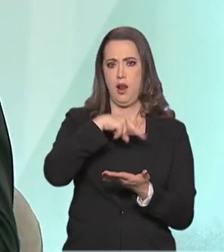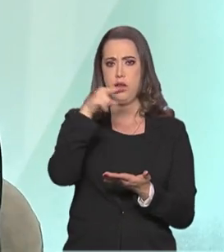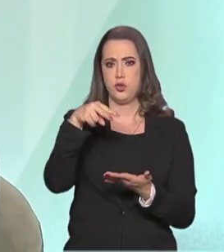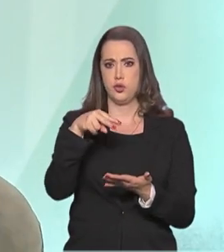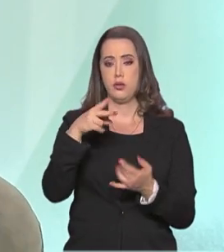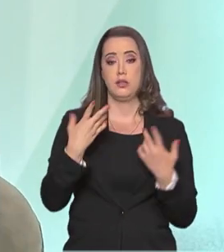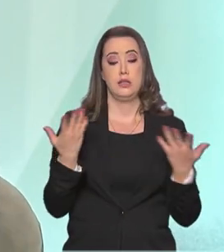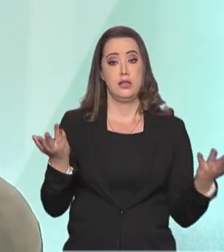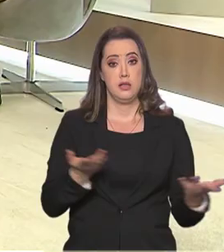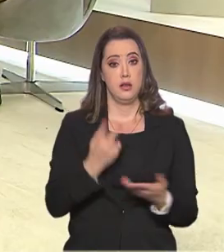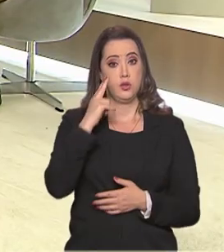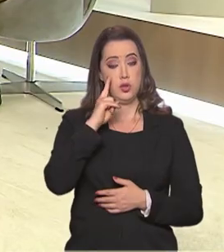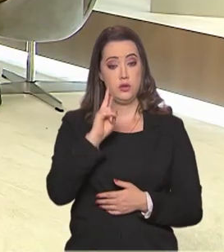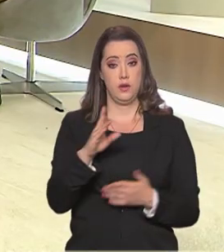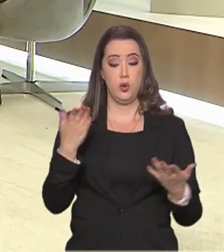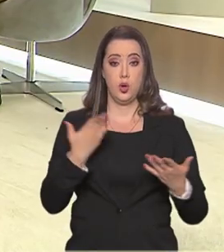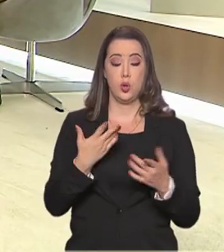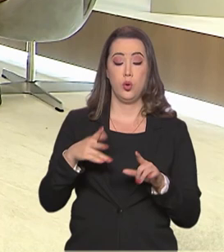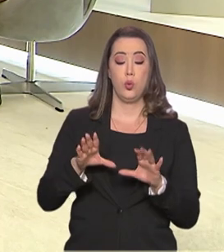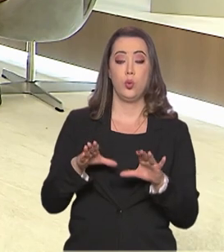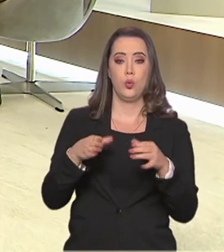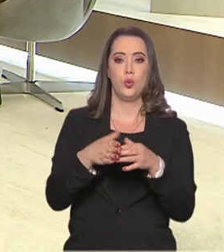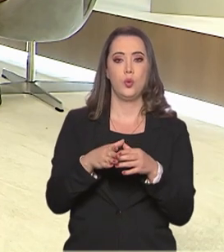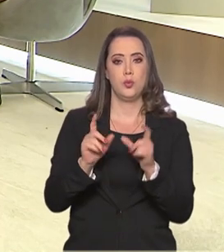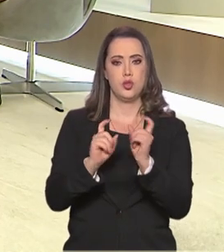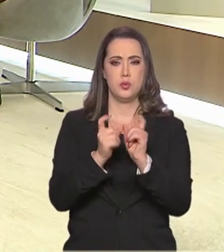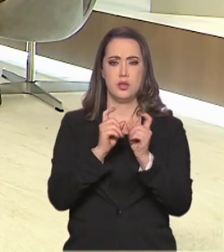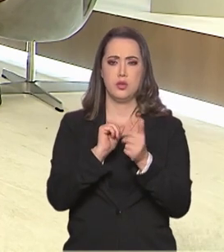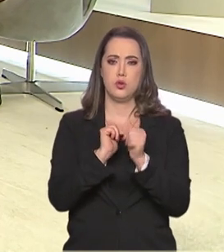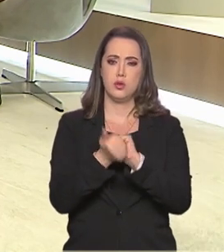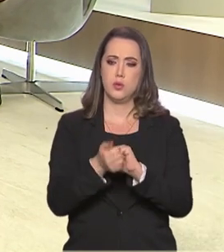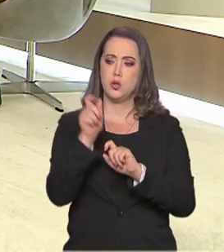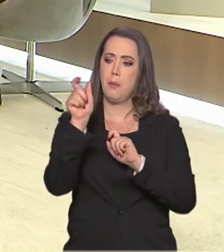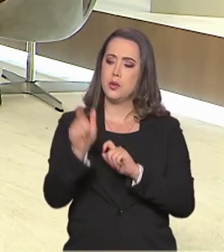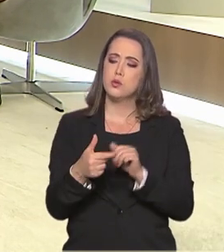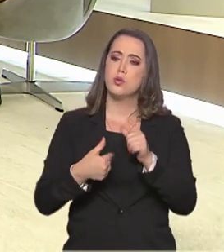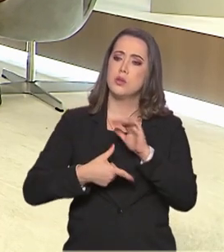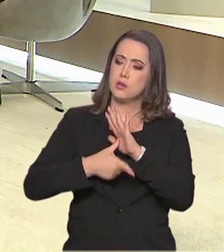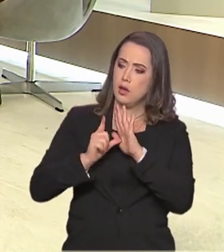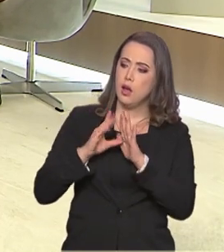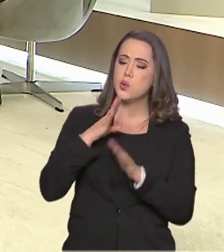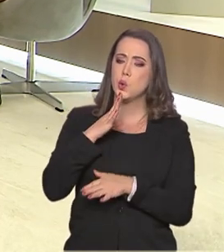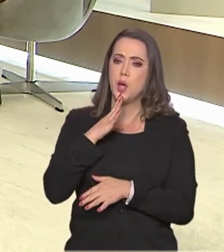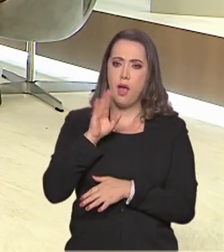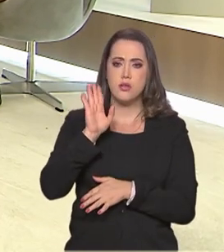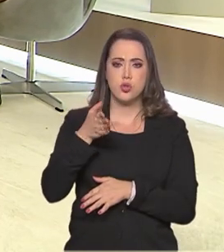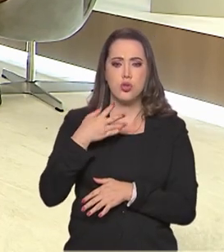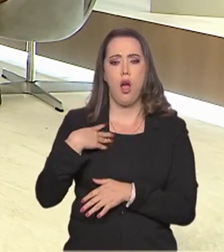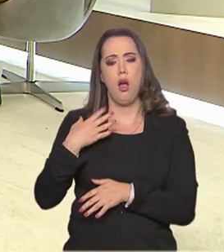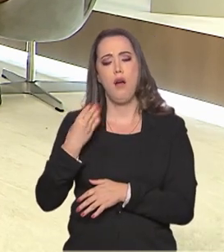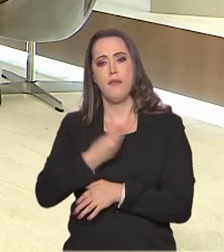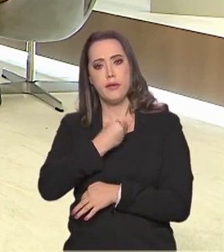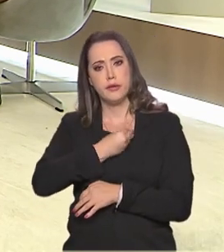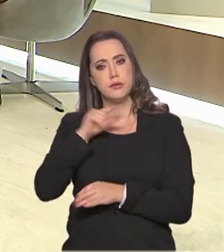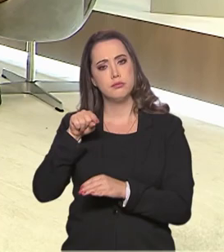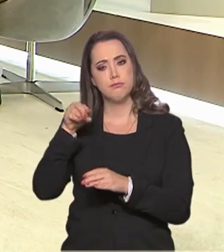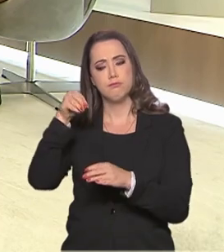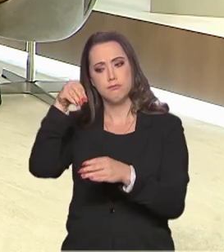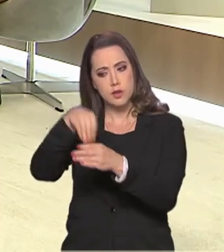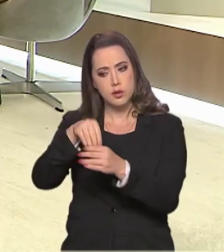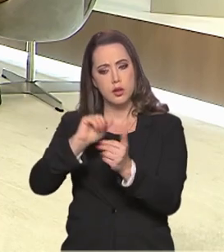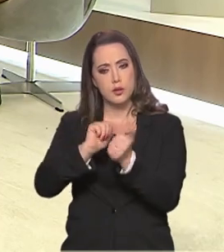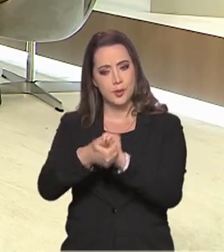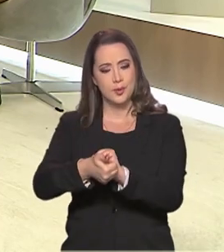nesse novo grupo de gestão esportiva do Brasil, de pessoas que estiveram lá dentro e têm uma visão também um pouco diferenciada